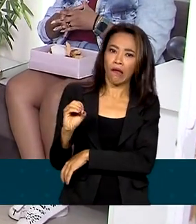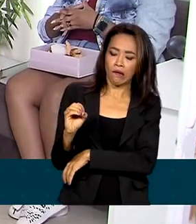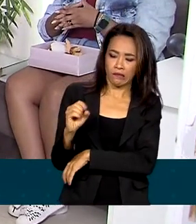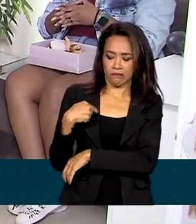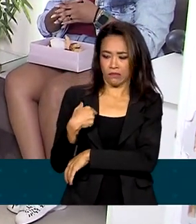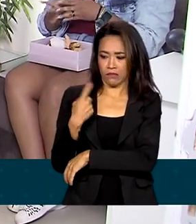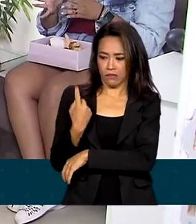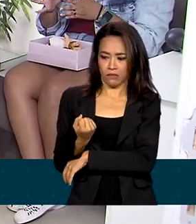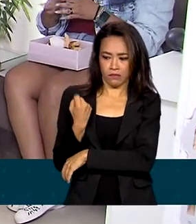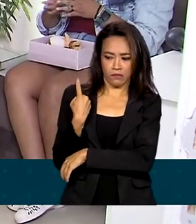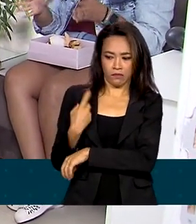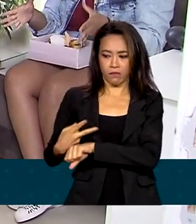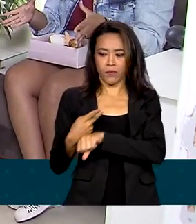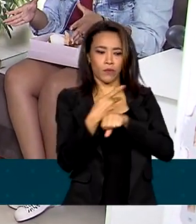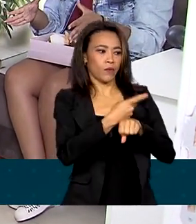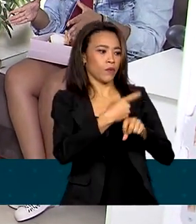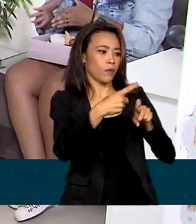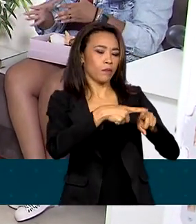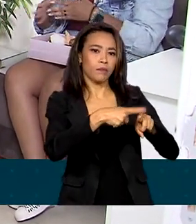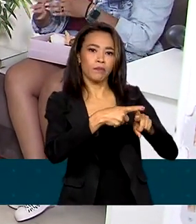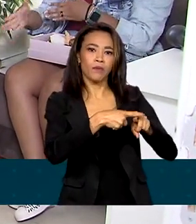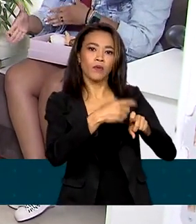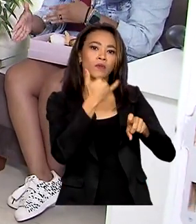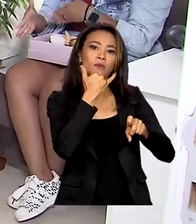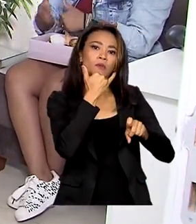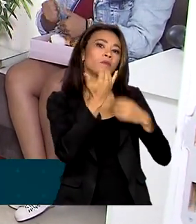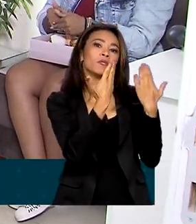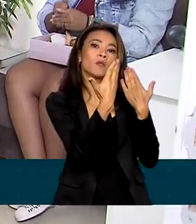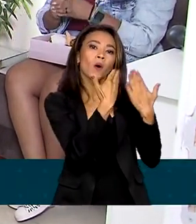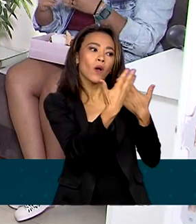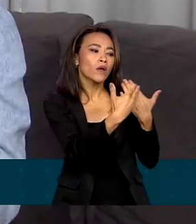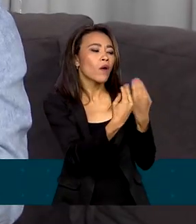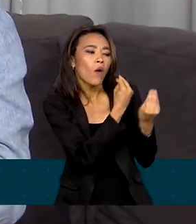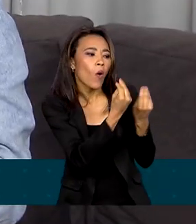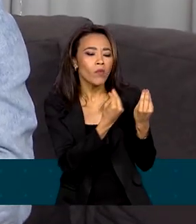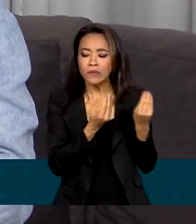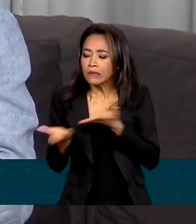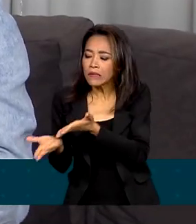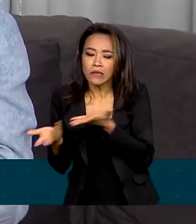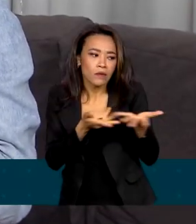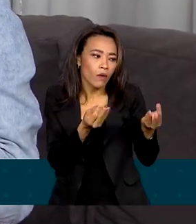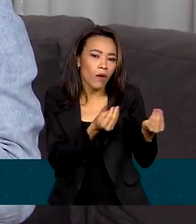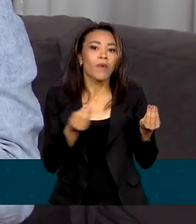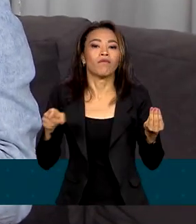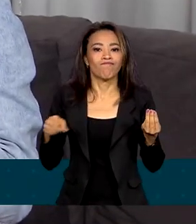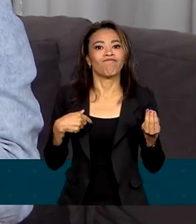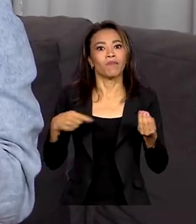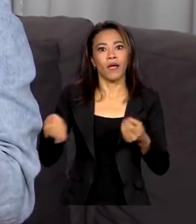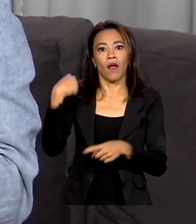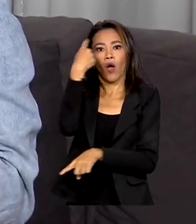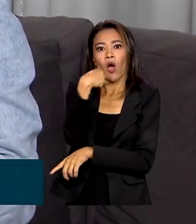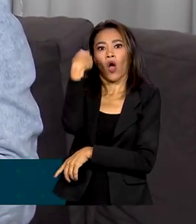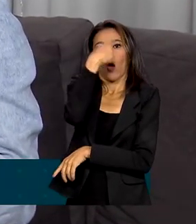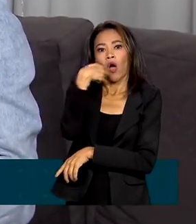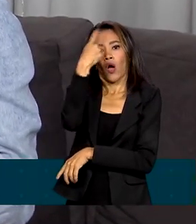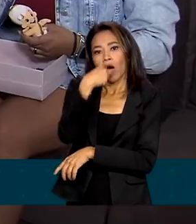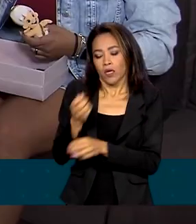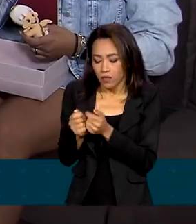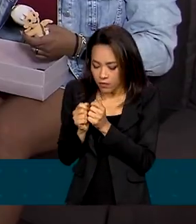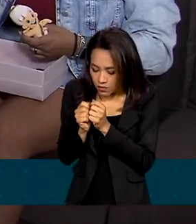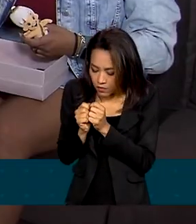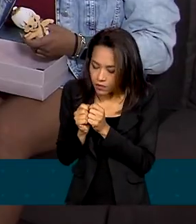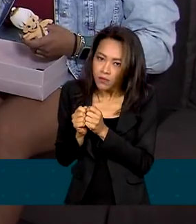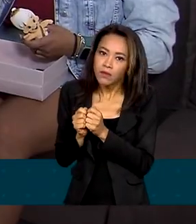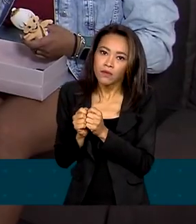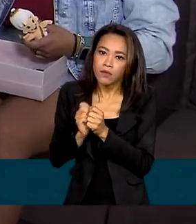uma psicóloga para receber orientações sobre como lidar com a situação. Carolina conta que a menina passava muitas horas no celular